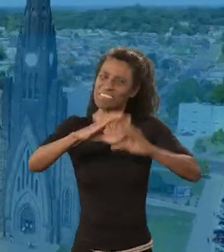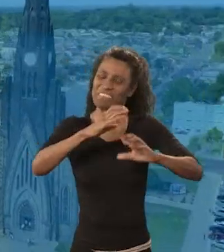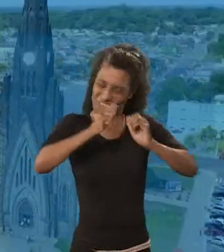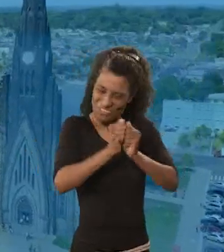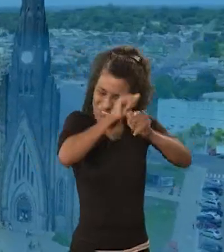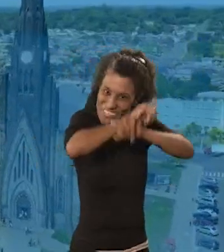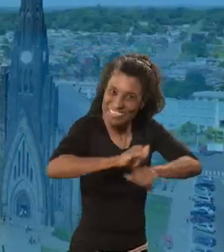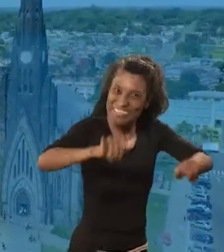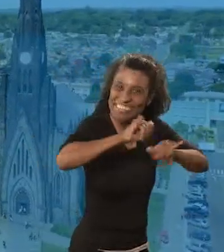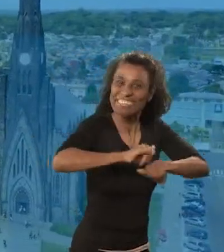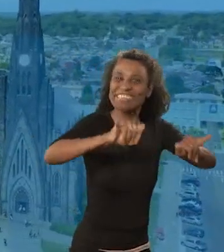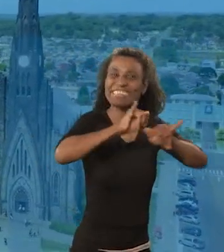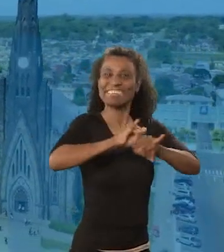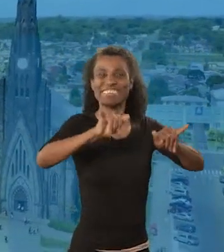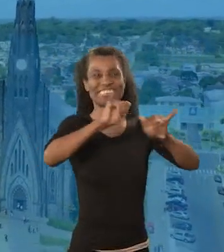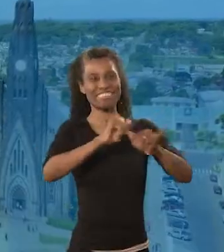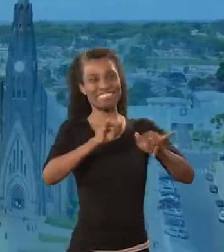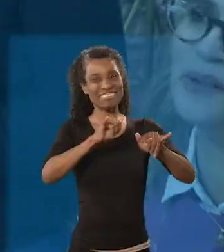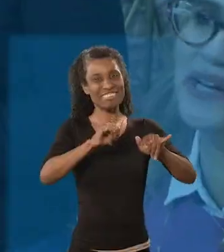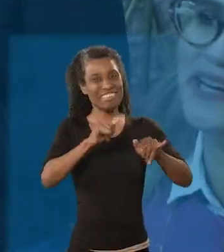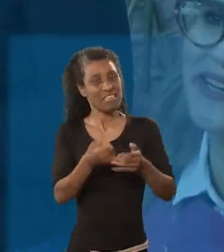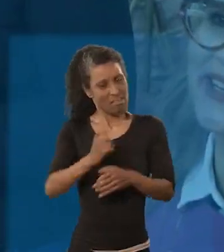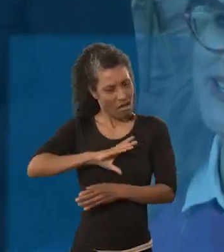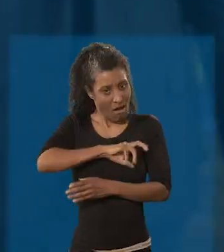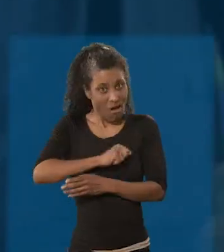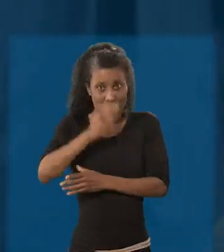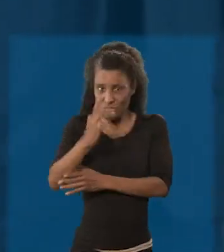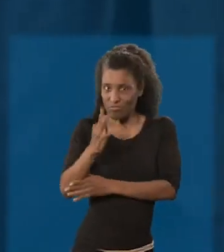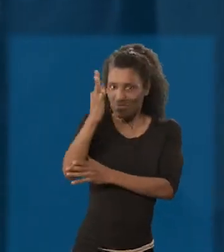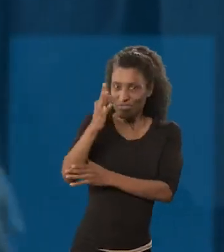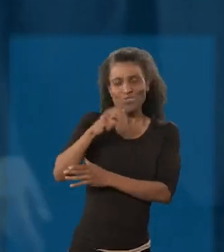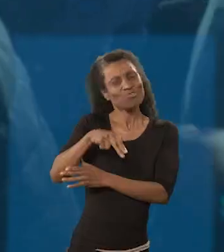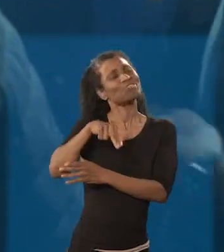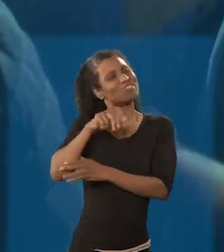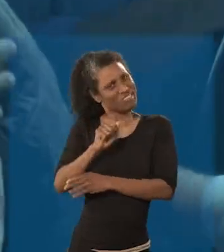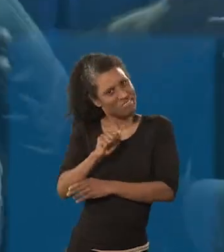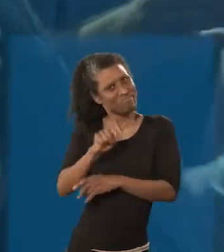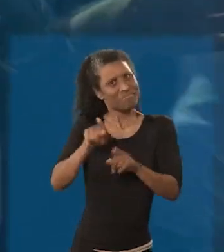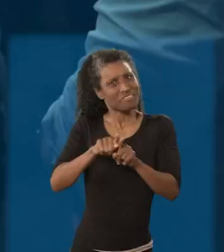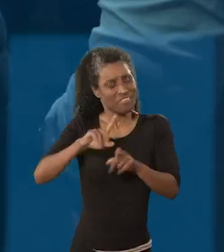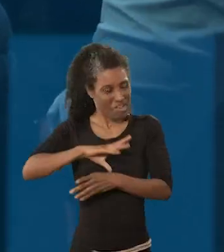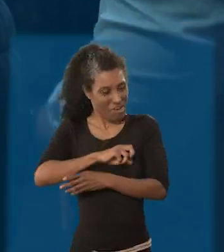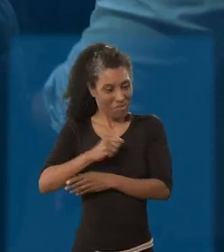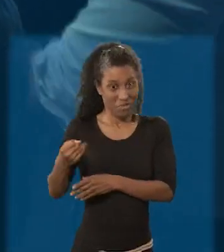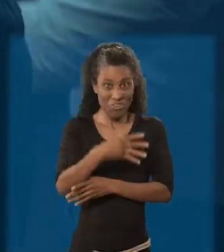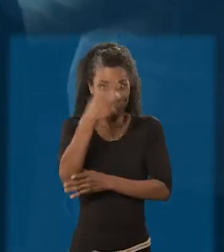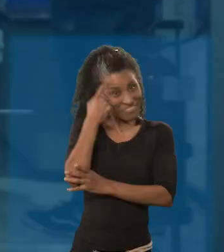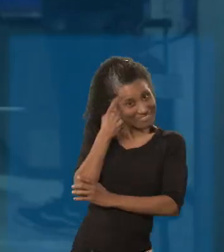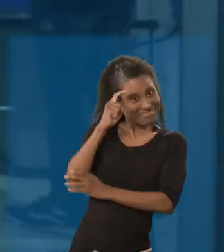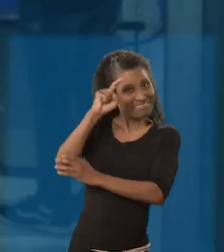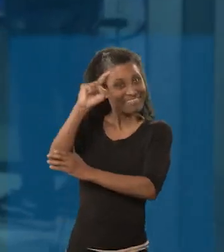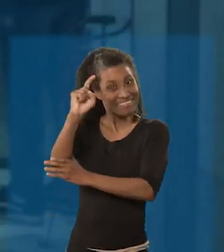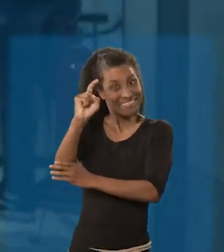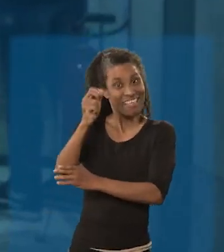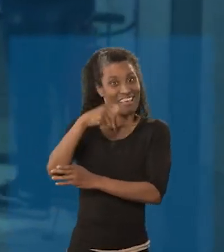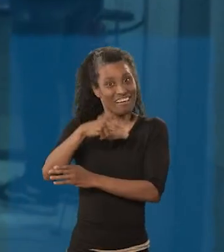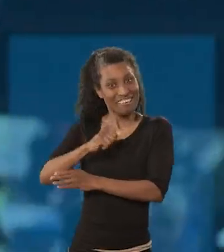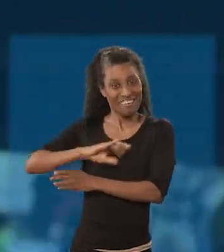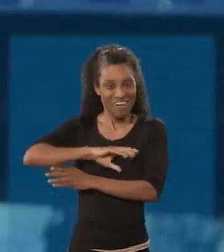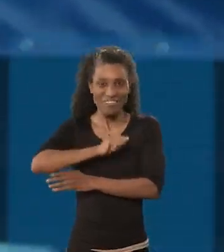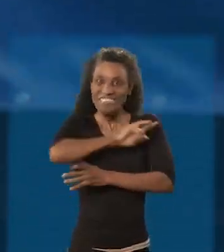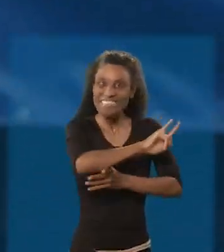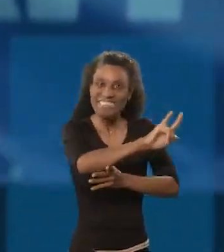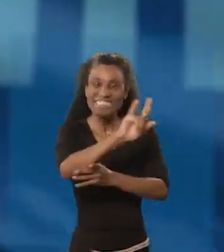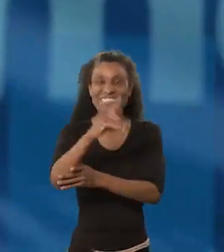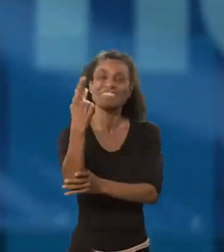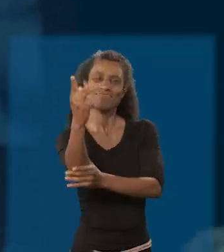este recado. Quem ama o futuro, Ana? Quem ama uma nova ideia? Quem ama a